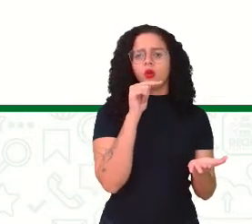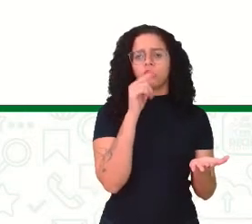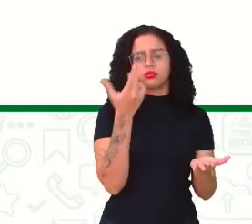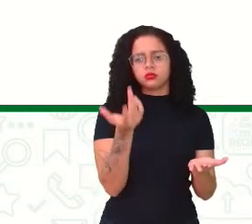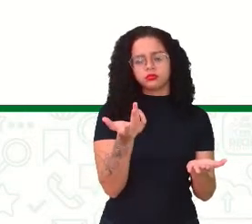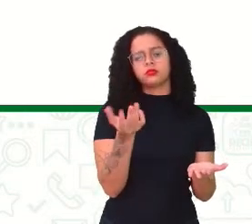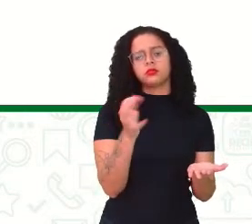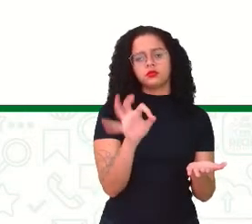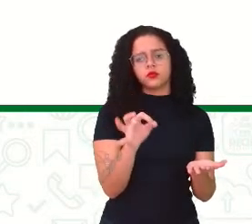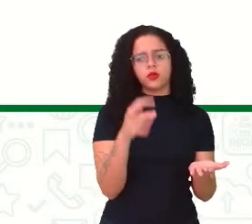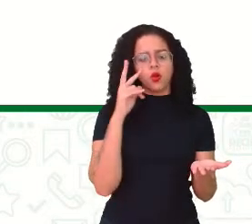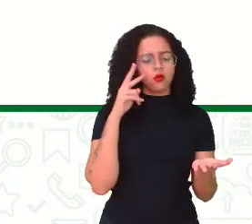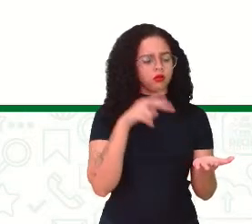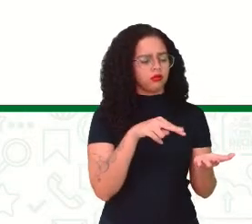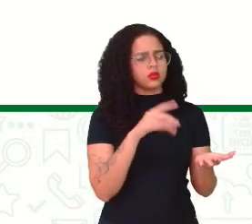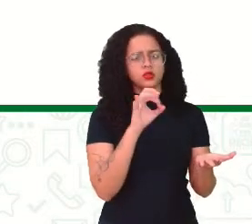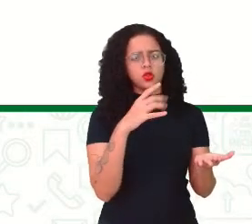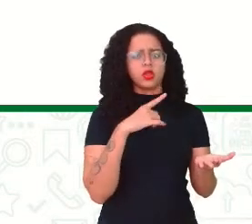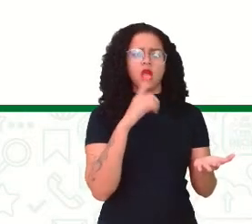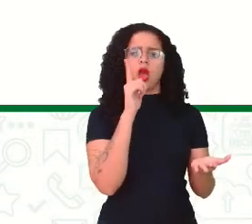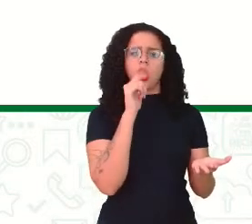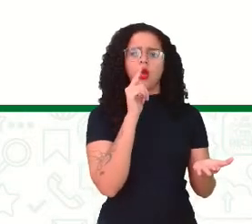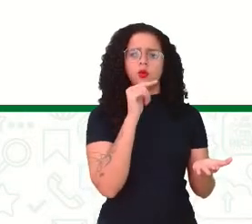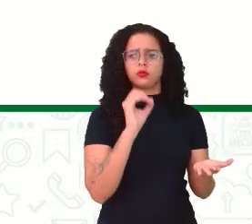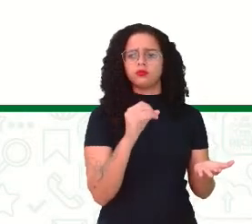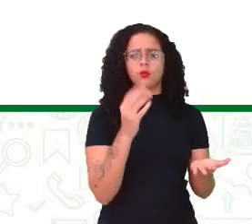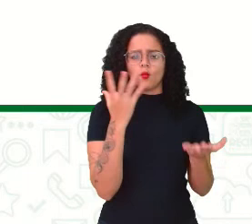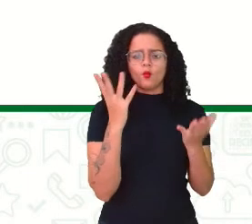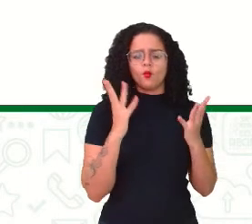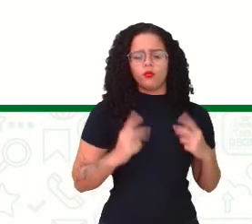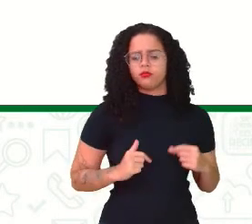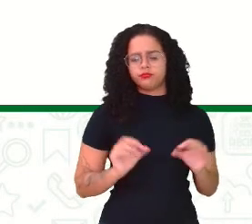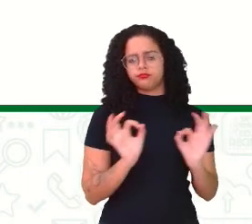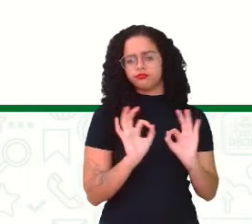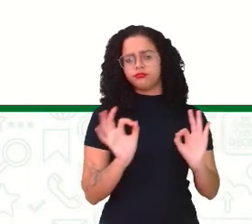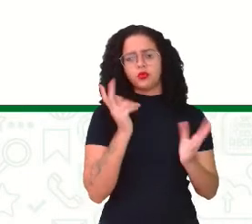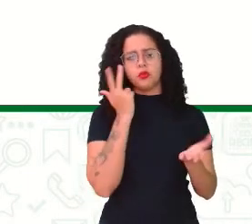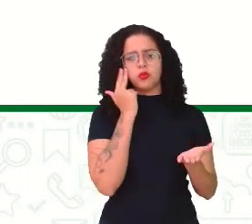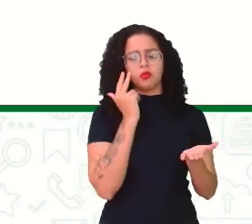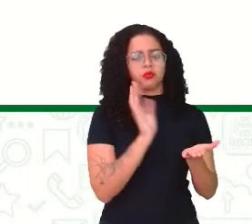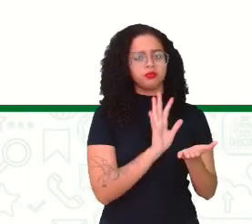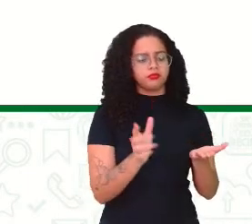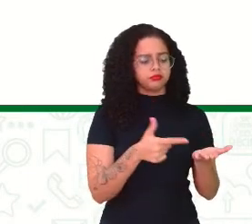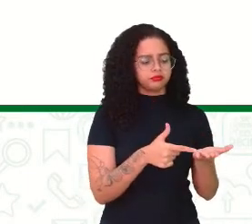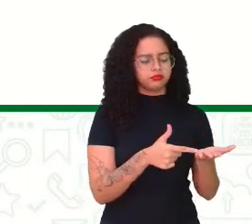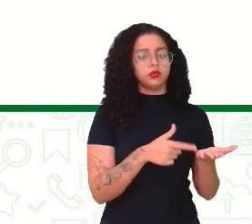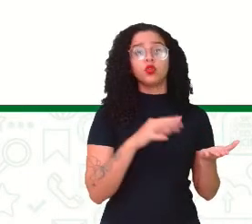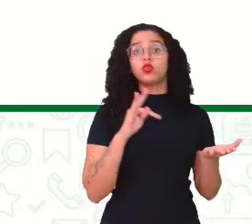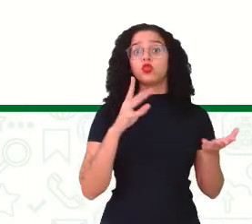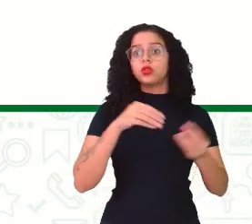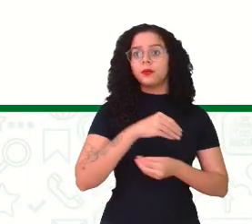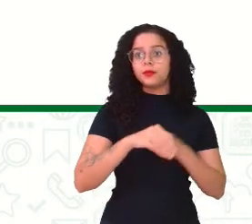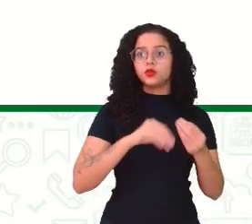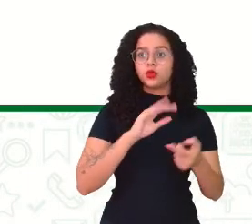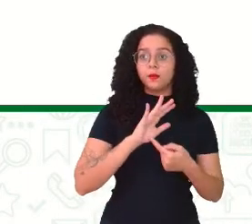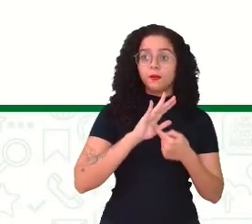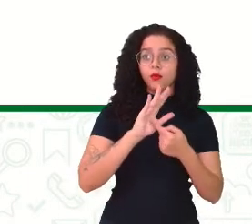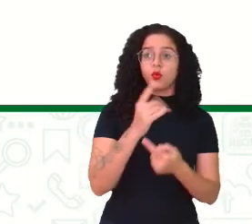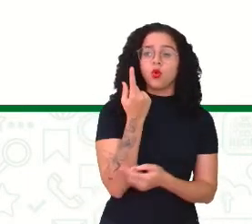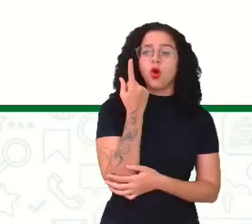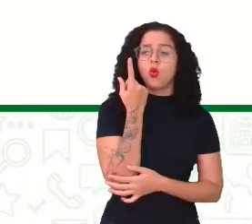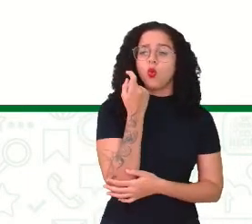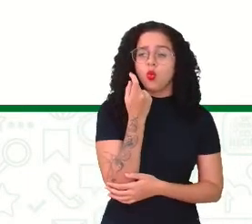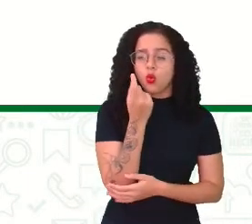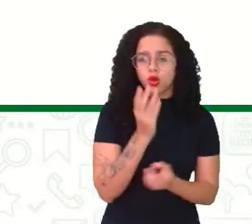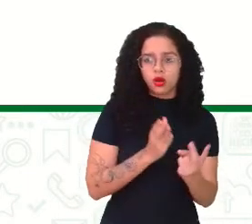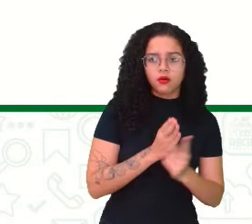A gente olha para ele e parece que só tem uma água, uma água limpinha e tudo mais. Toda mistura que apresenta uma única